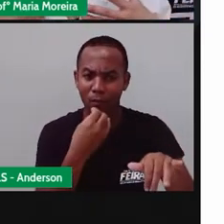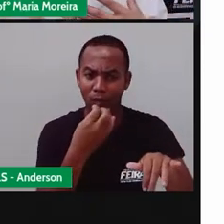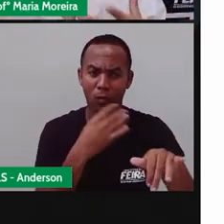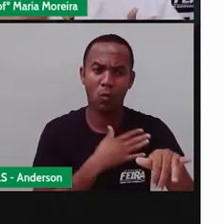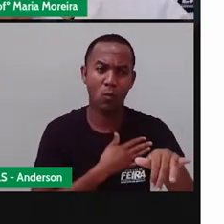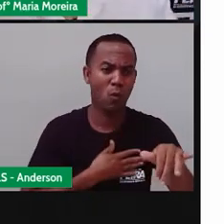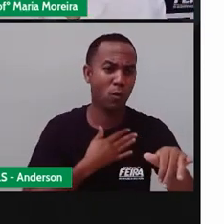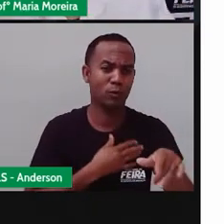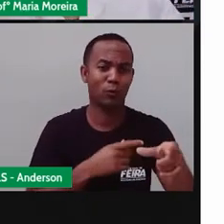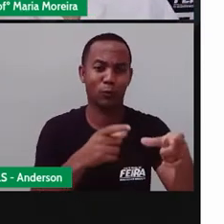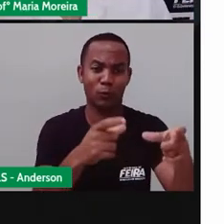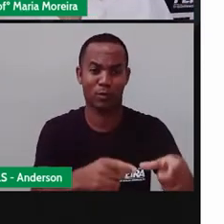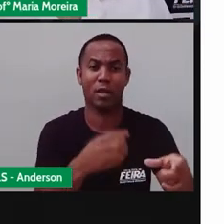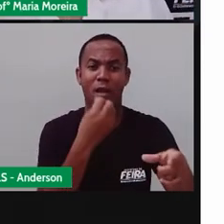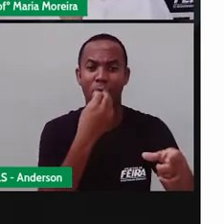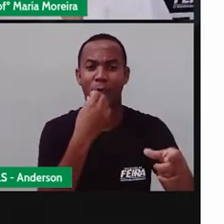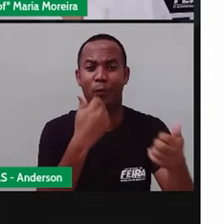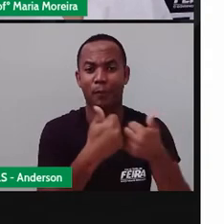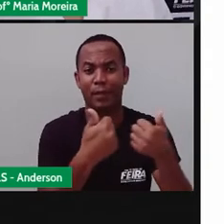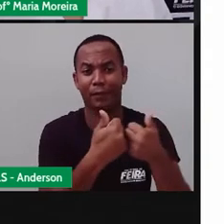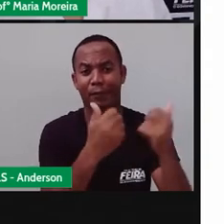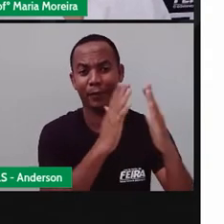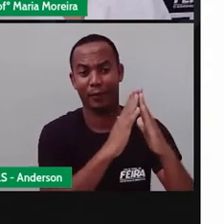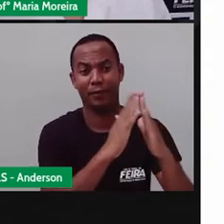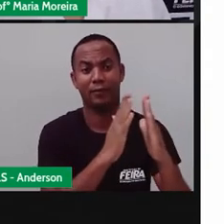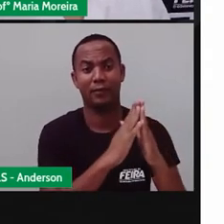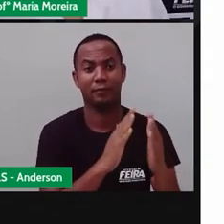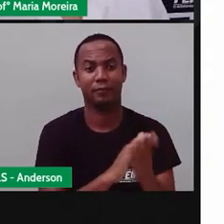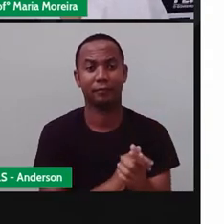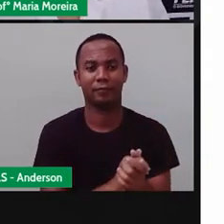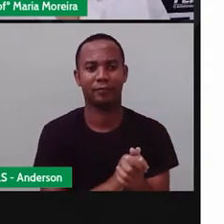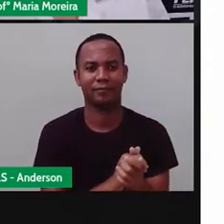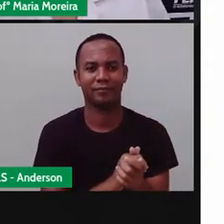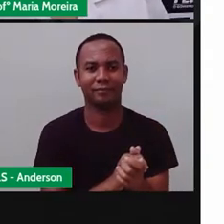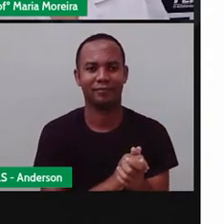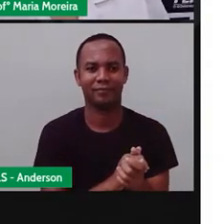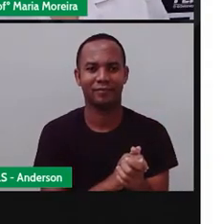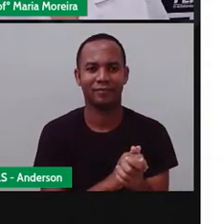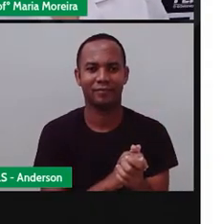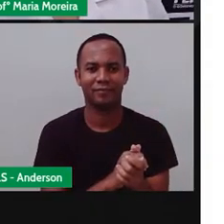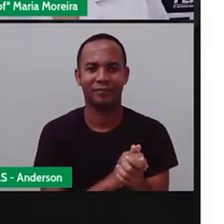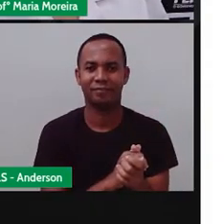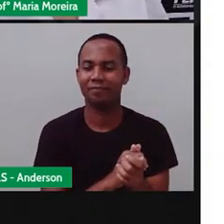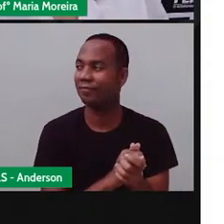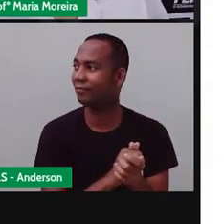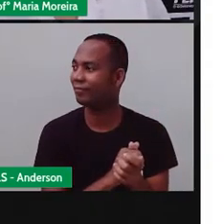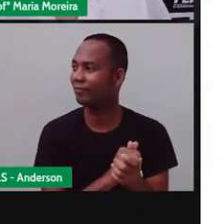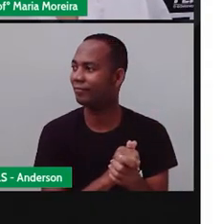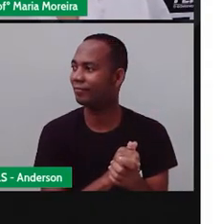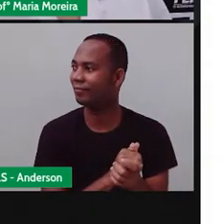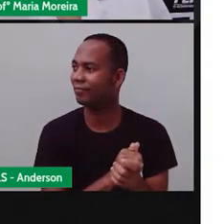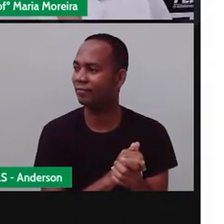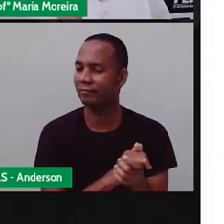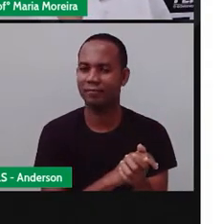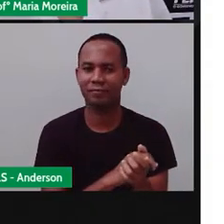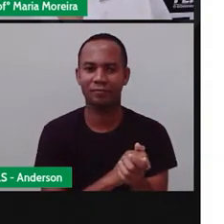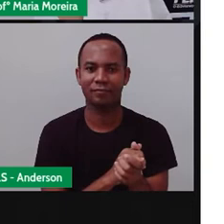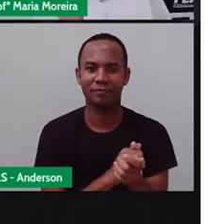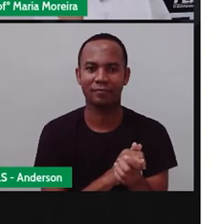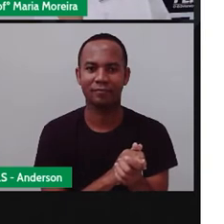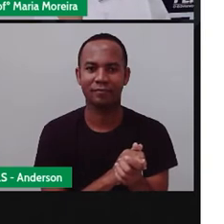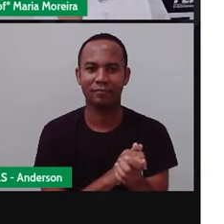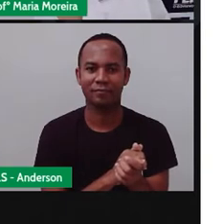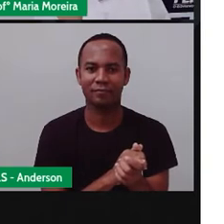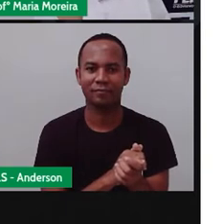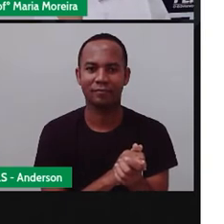lugares, certo? Tá gostando da sala de feira que tá passando aí, Anderson? Ah, o